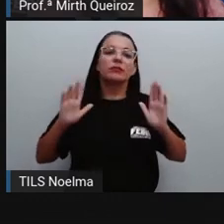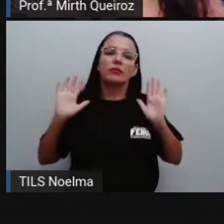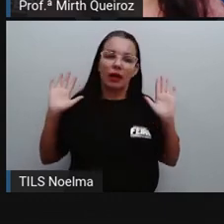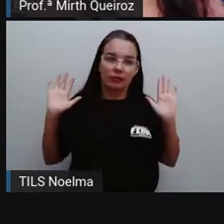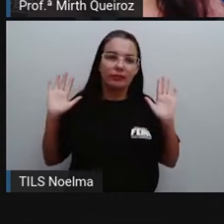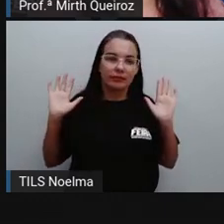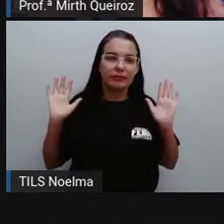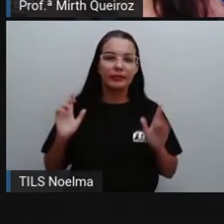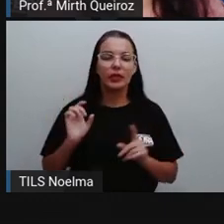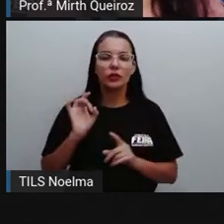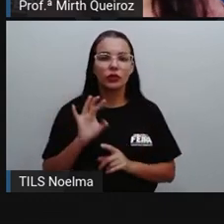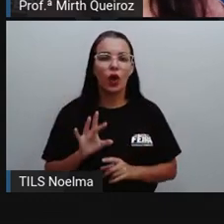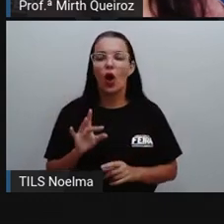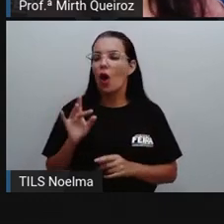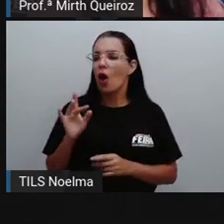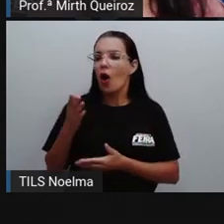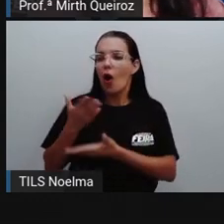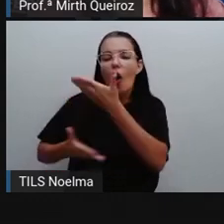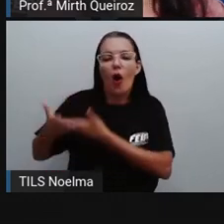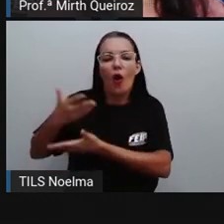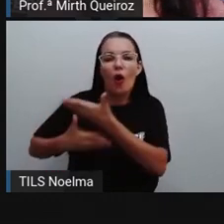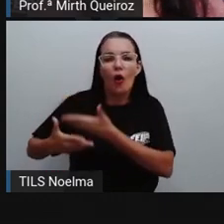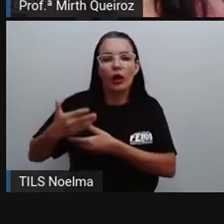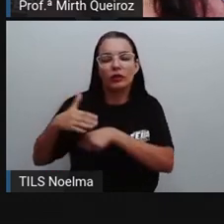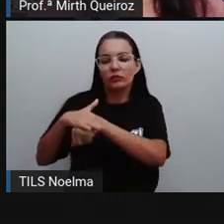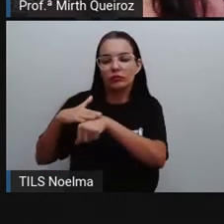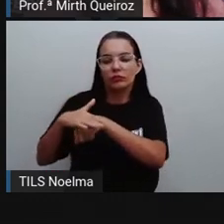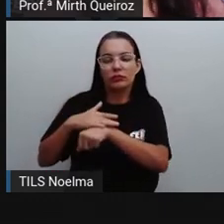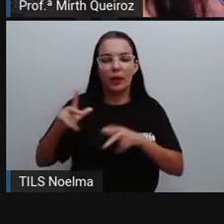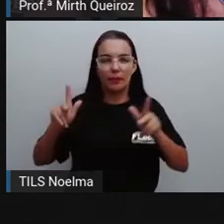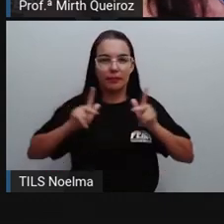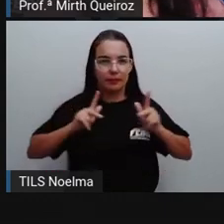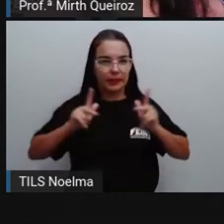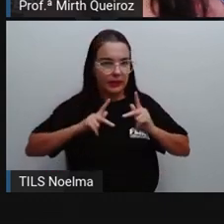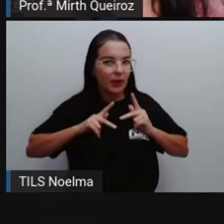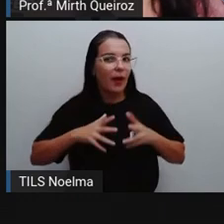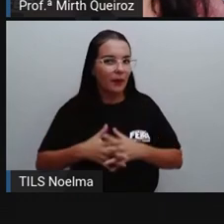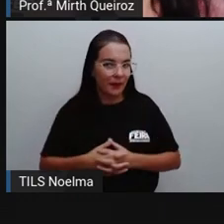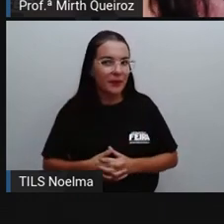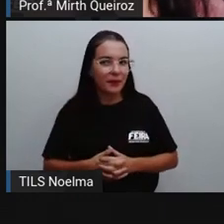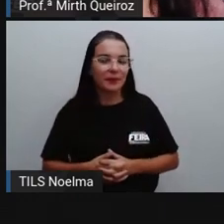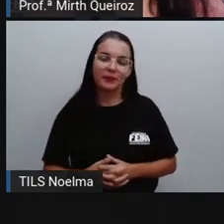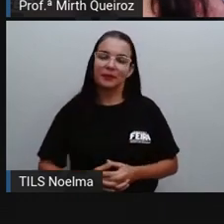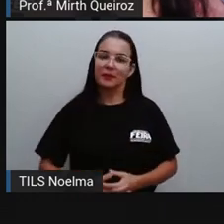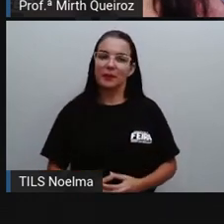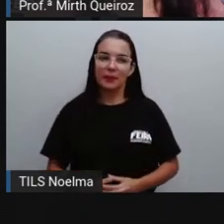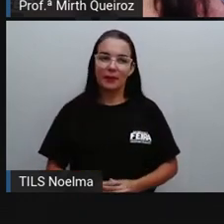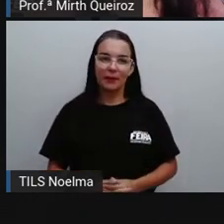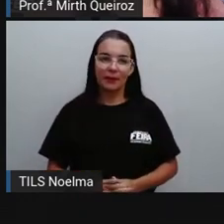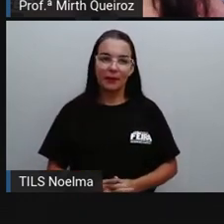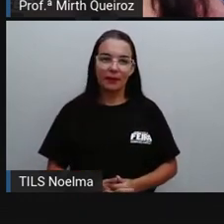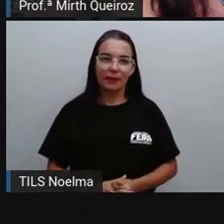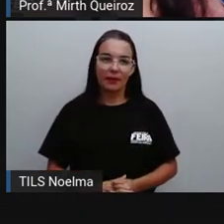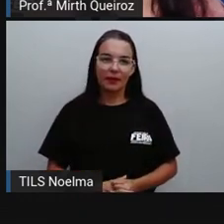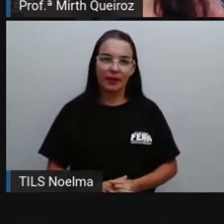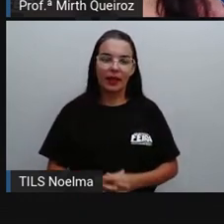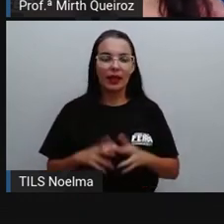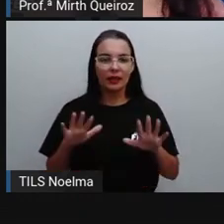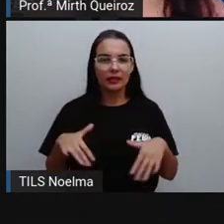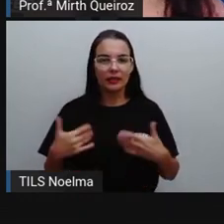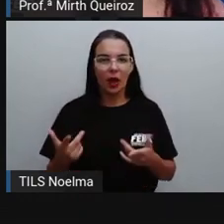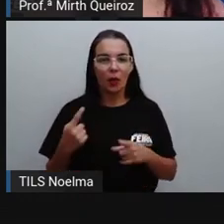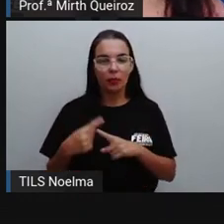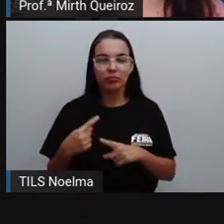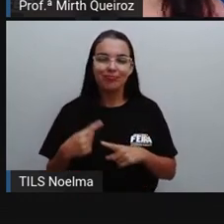ela é escrita para tratar de assuntos da ordem pessoal, né? Da nossa intimidade. Por isso, os